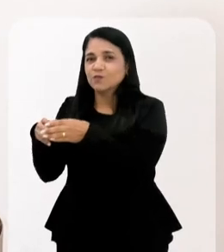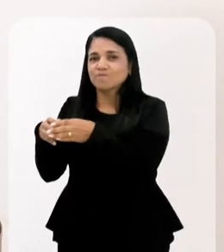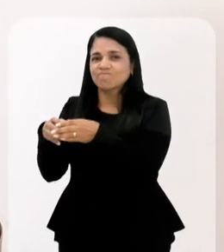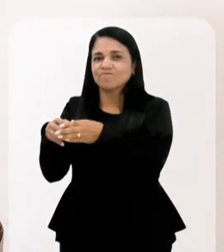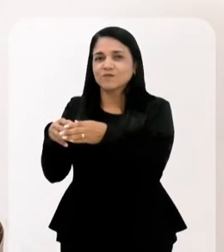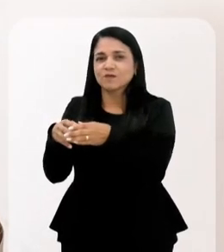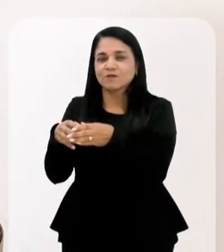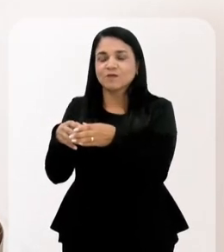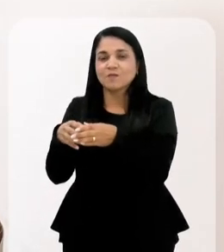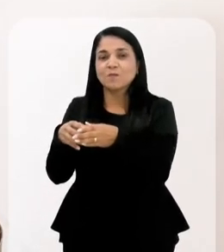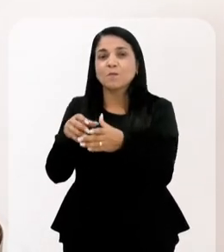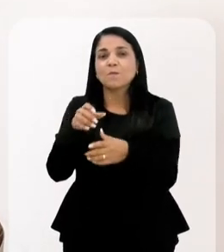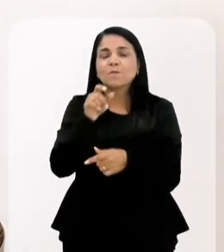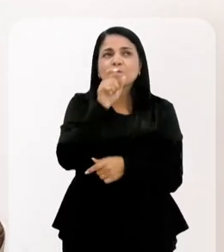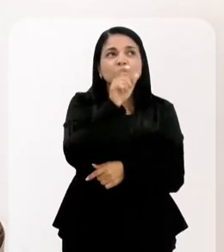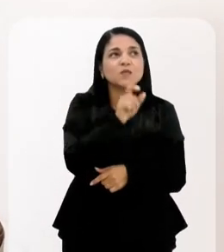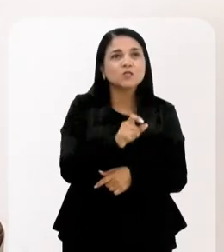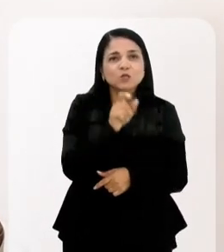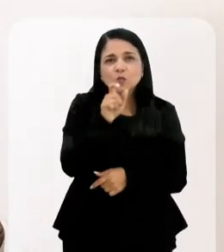pelos...